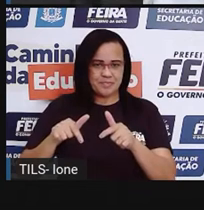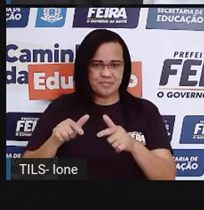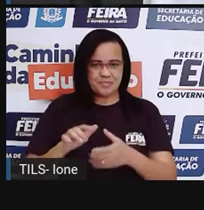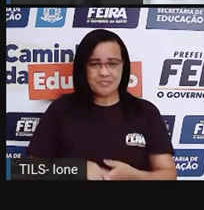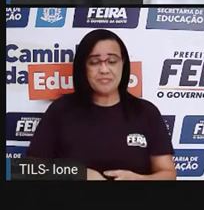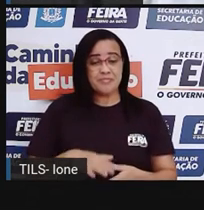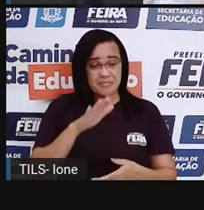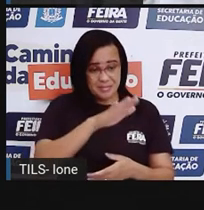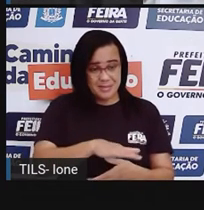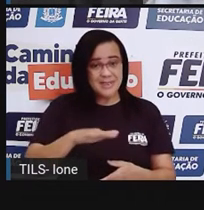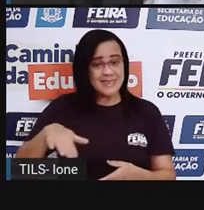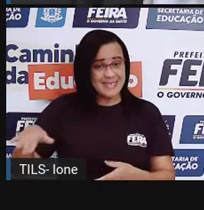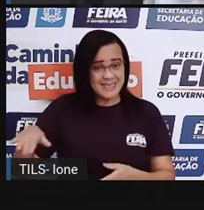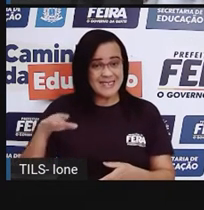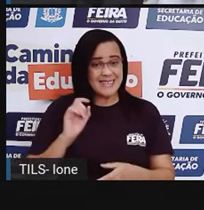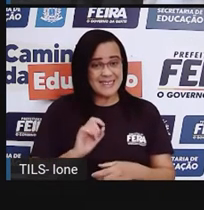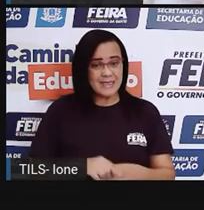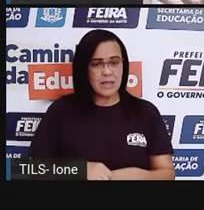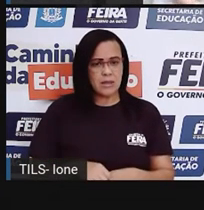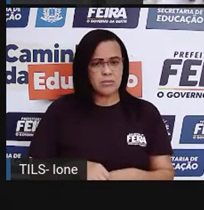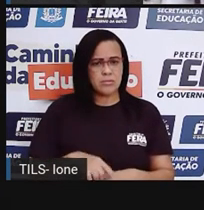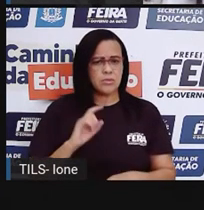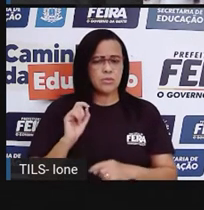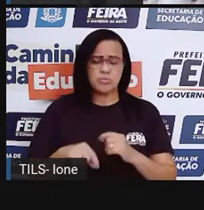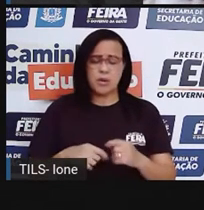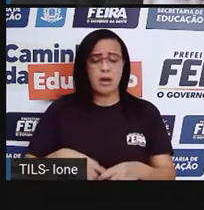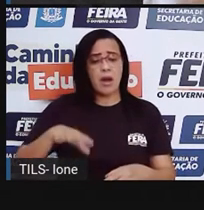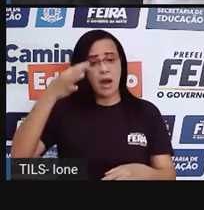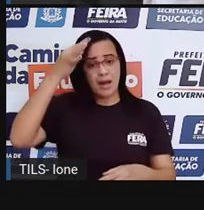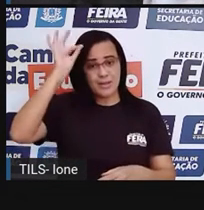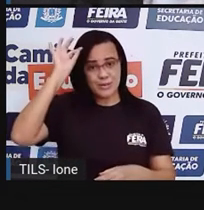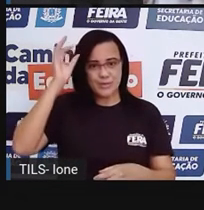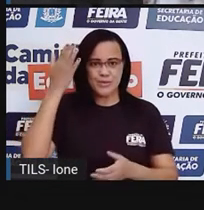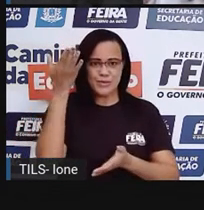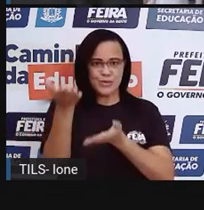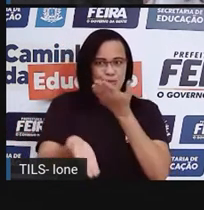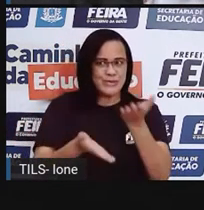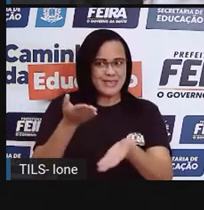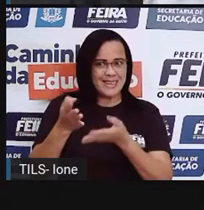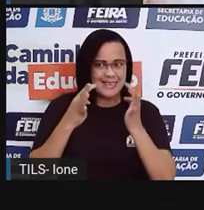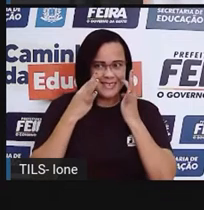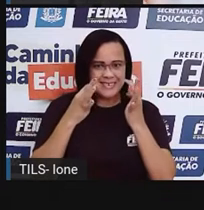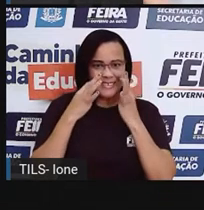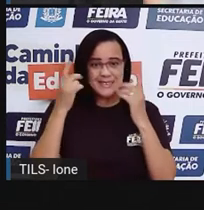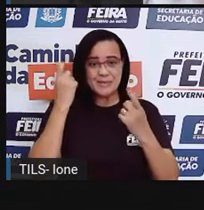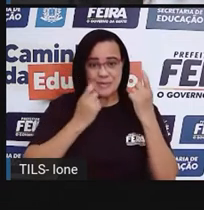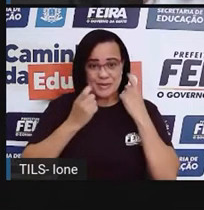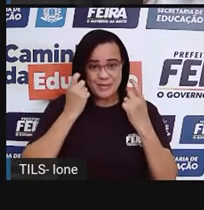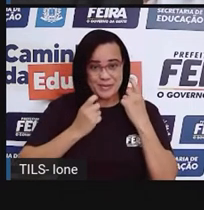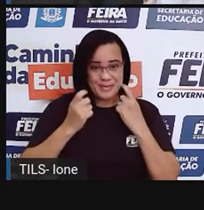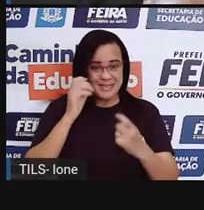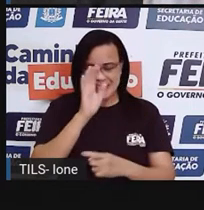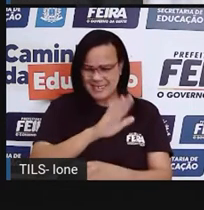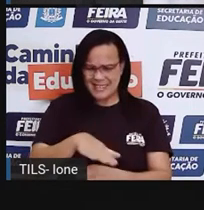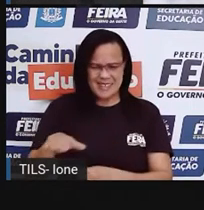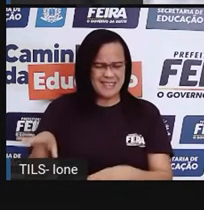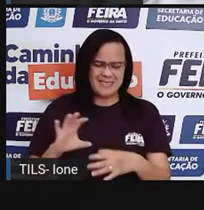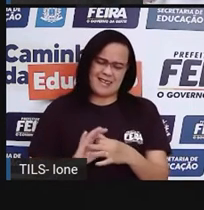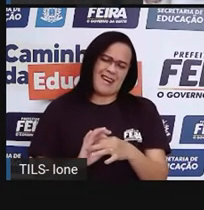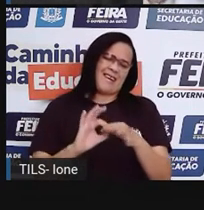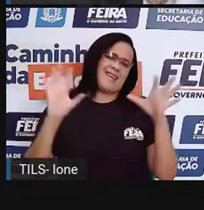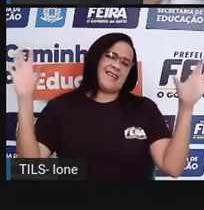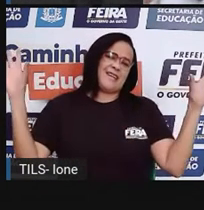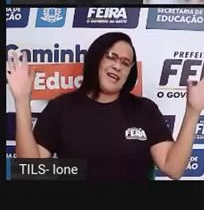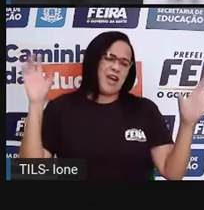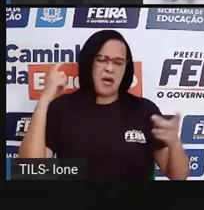criança... É os adultos que têm que cuidar dela. Os adultos que têm que se preocupar com a criança. A criança não tem que ter preocupação com o